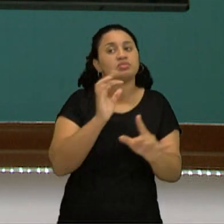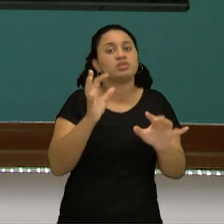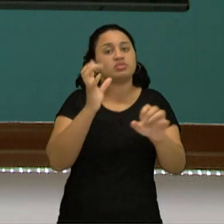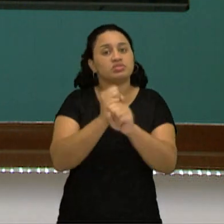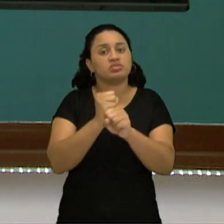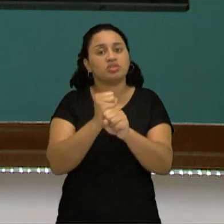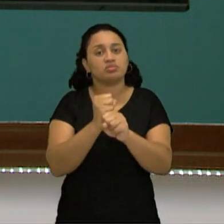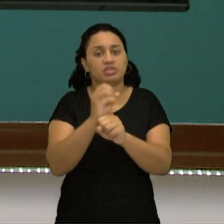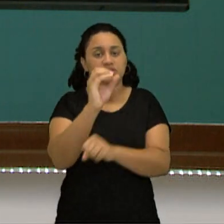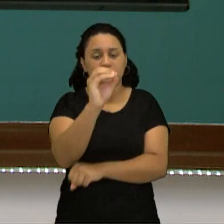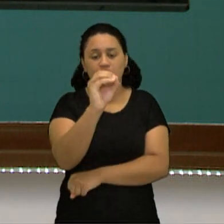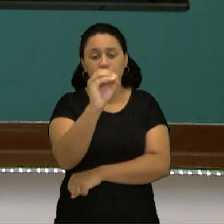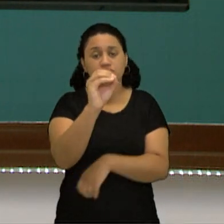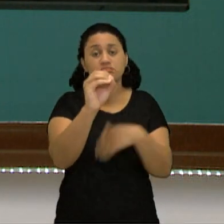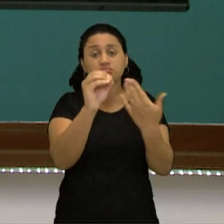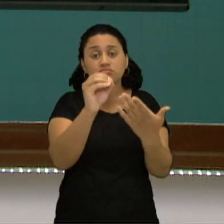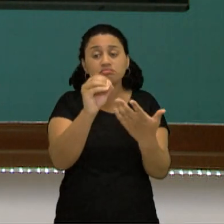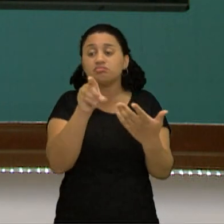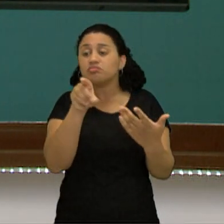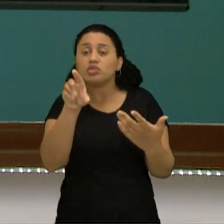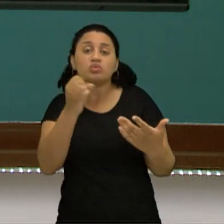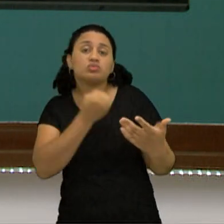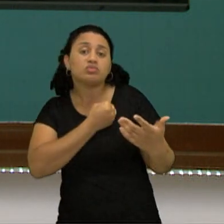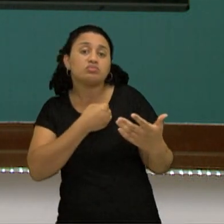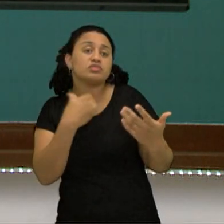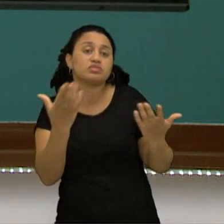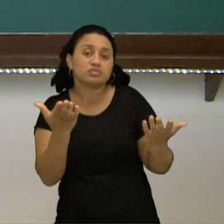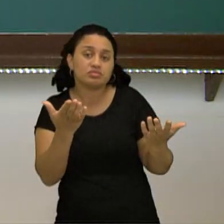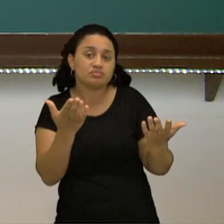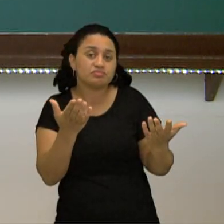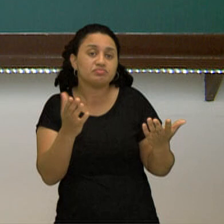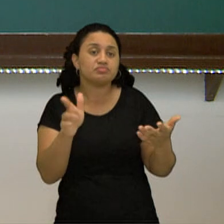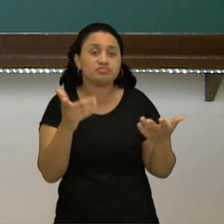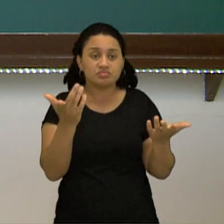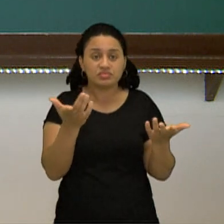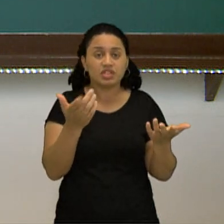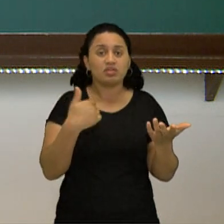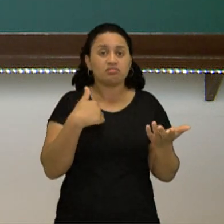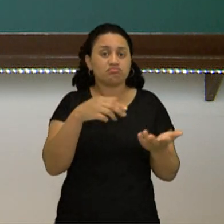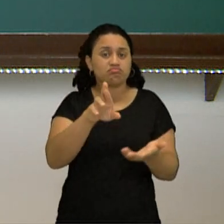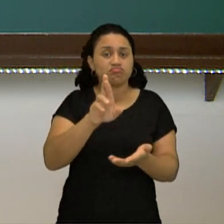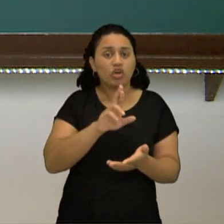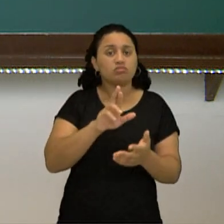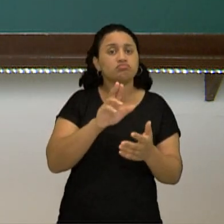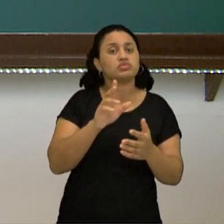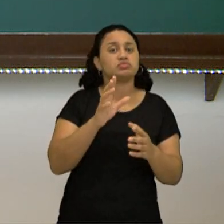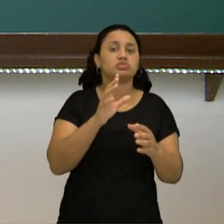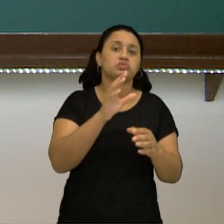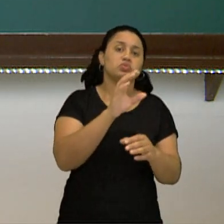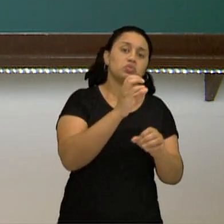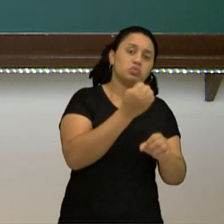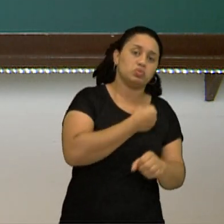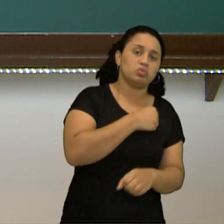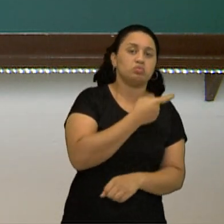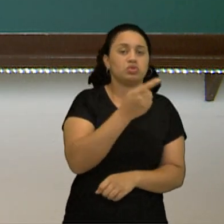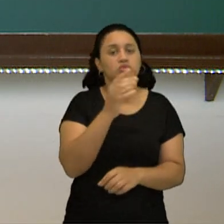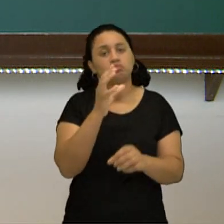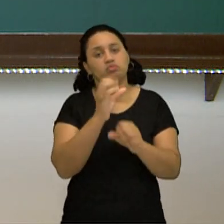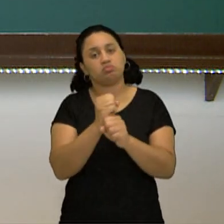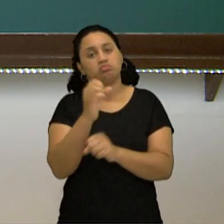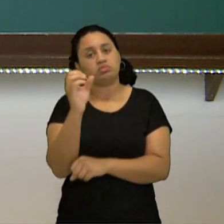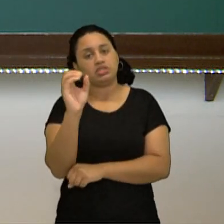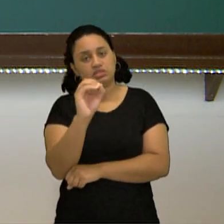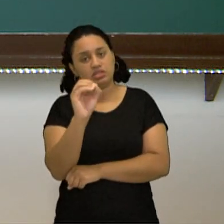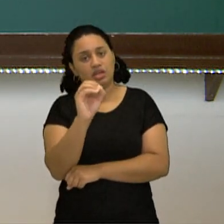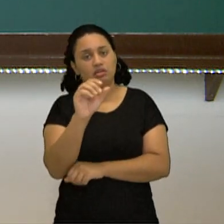o zero mais qualquer número que vai dar ele mesmo. Vai dar o número, não é? Então, a gente tem a propriedade